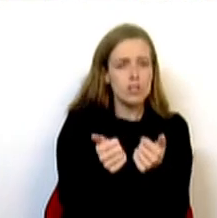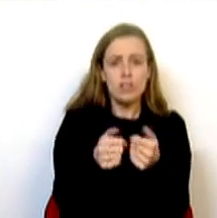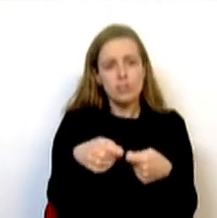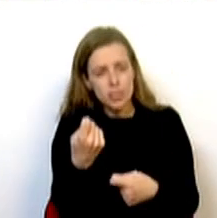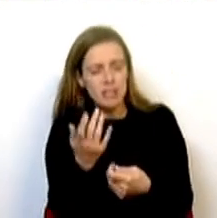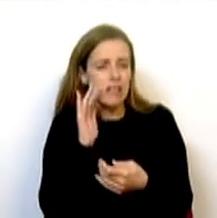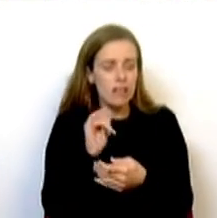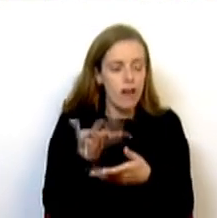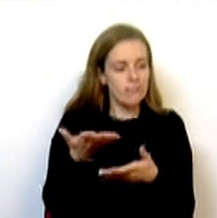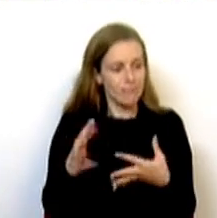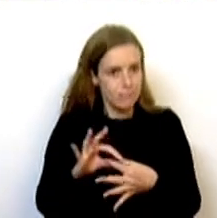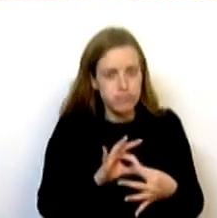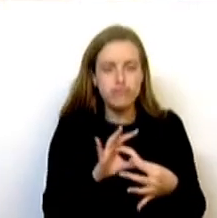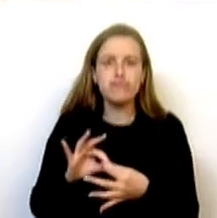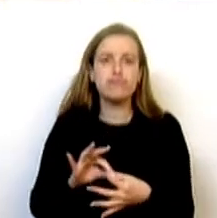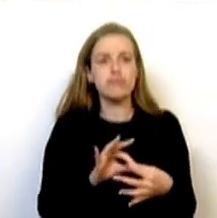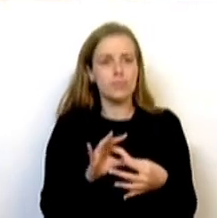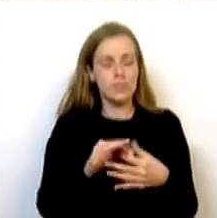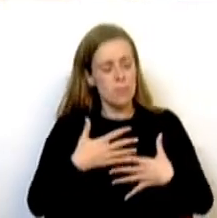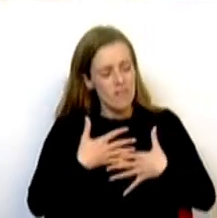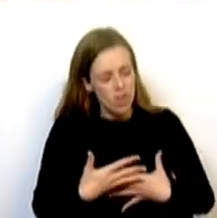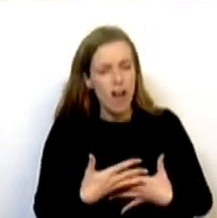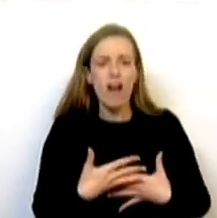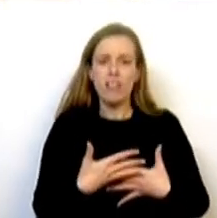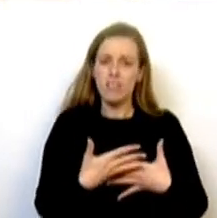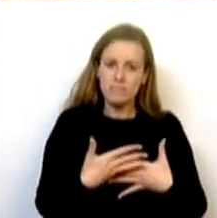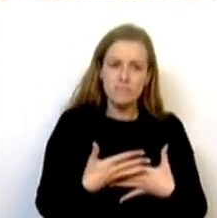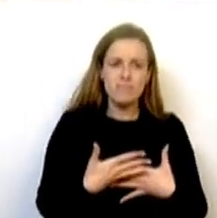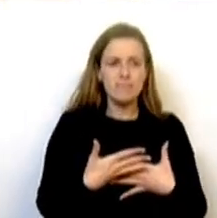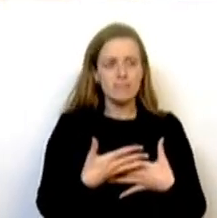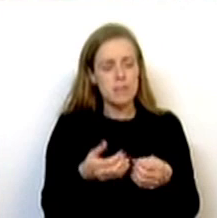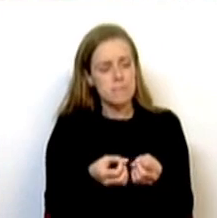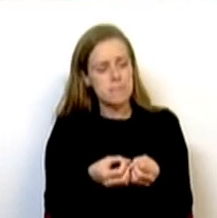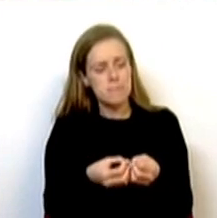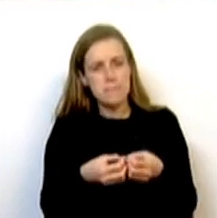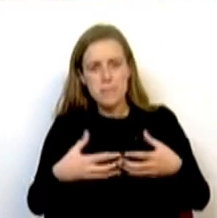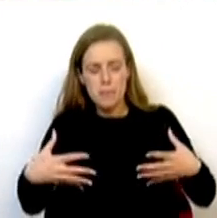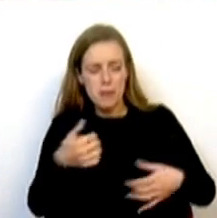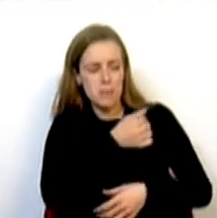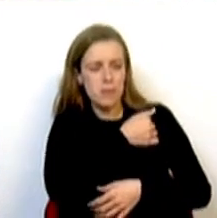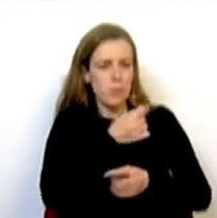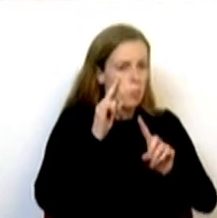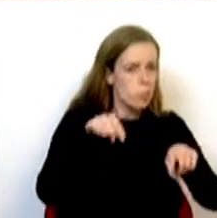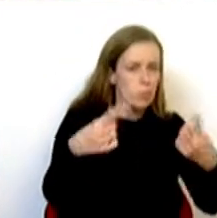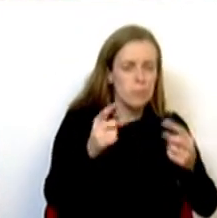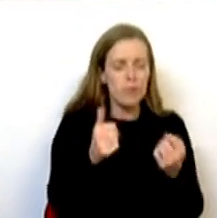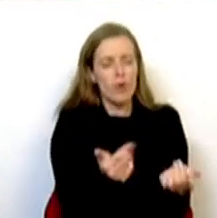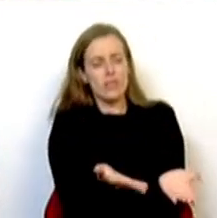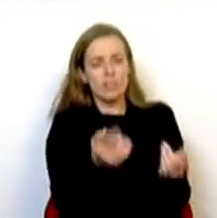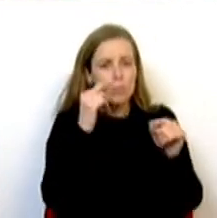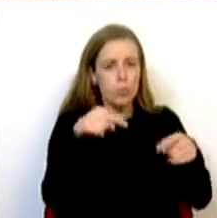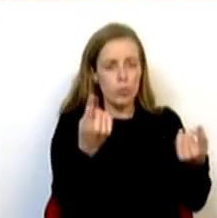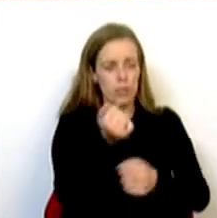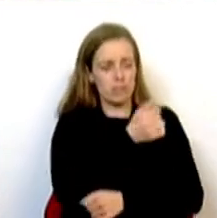alinhados nesta vontade que temos, uma vontade de aumentar a proporção de habitação pública e de oferta pública no nosso